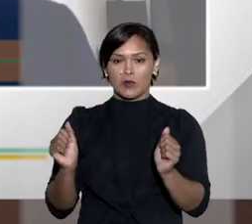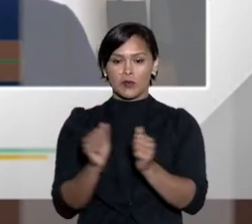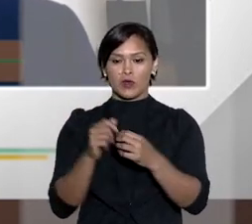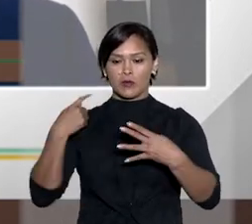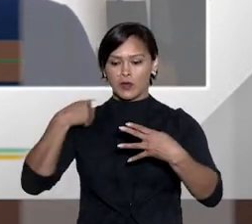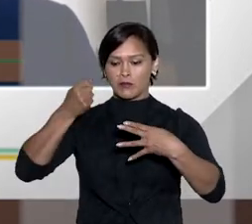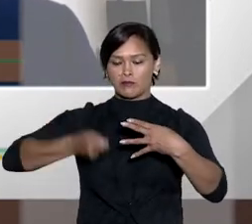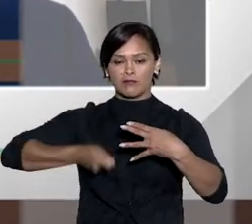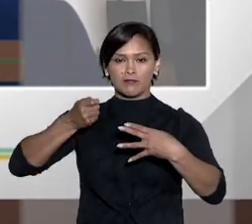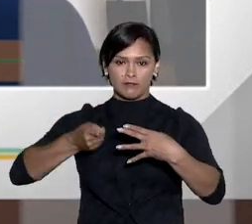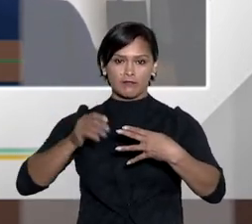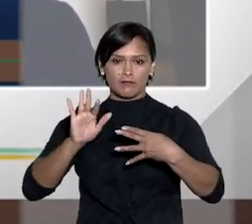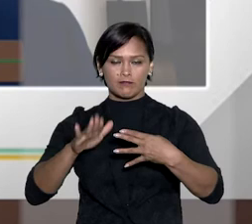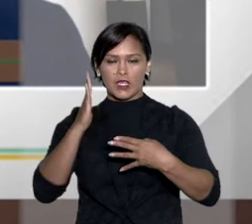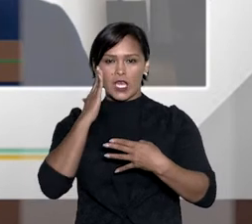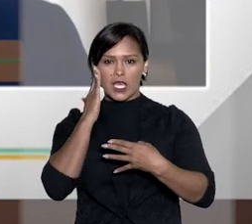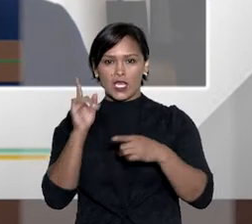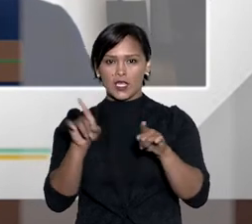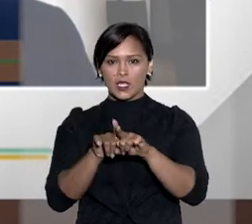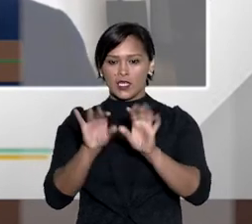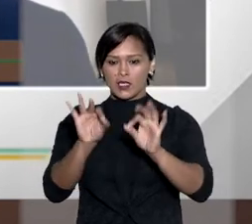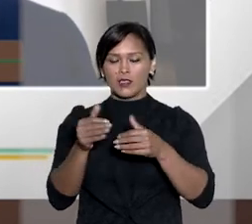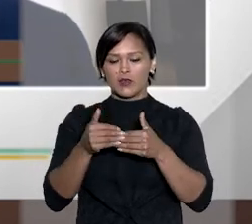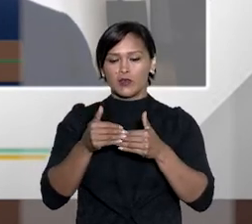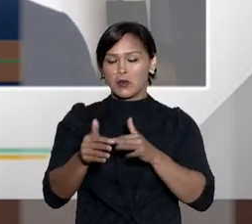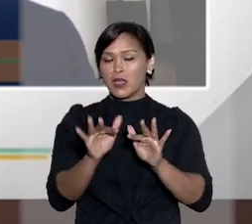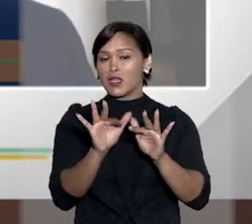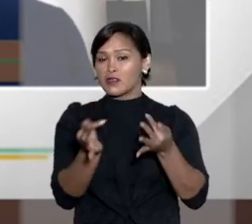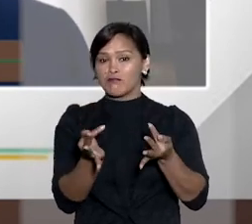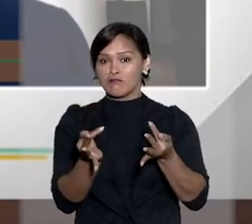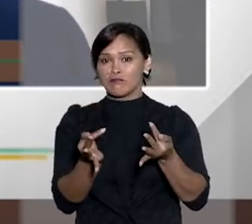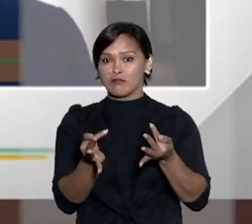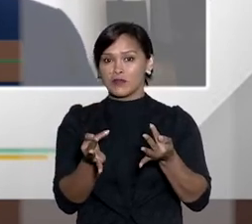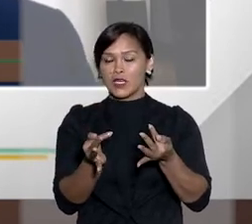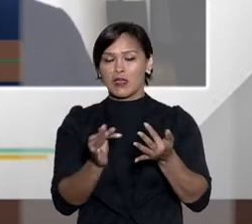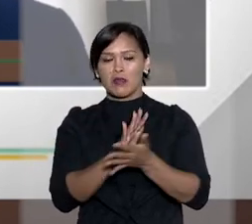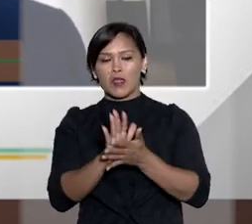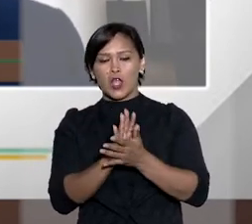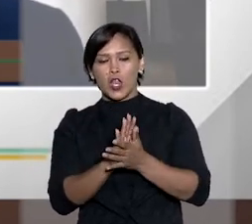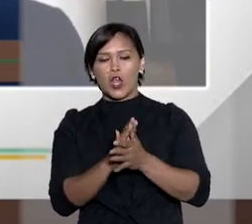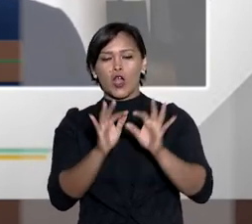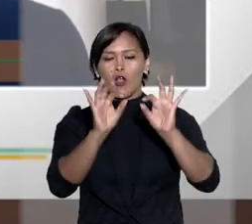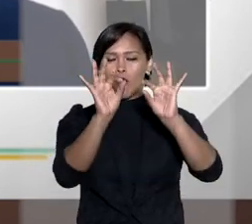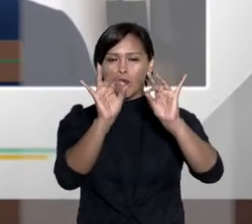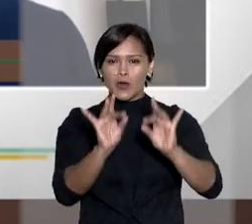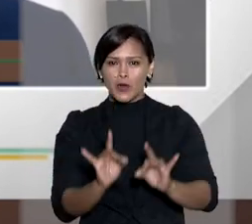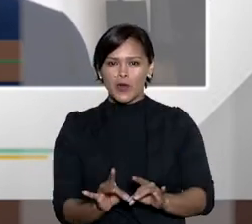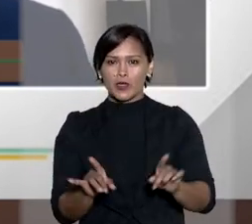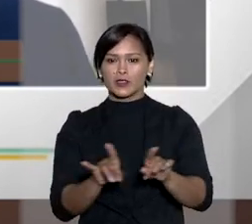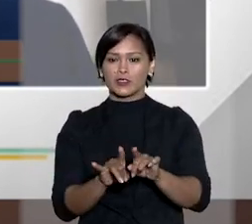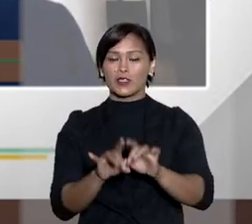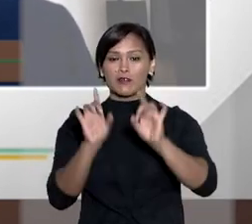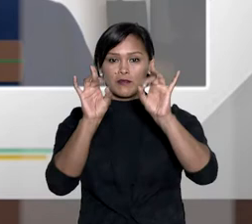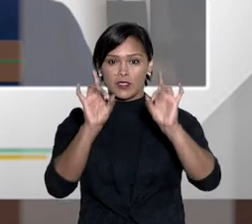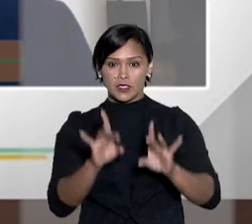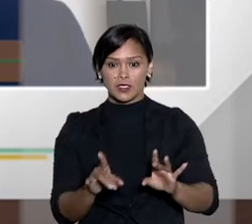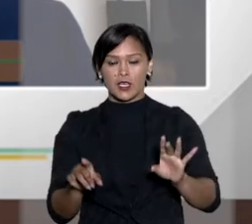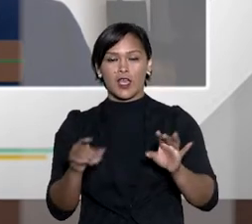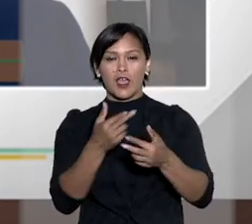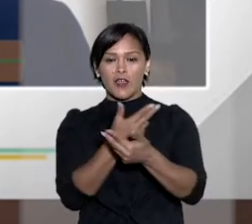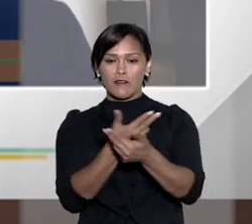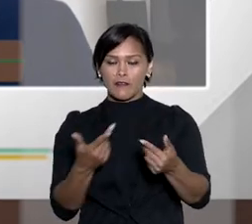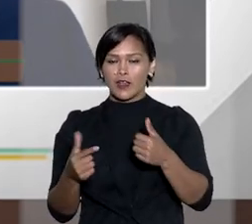então, portanto, o procedimento é simples, sem maiores formalidades, isso vem destacado em vários artigos da Lei